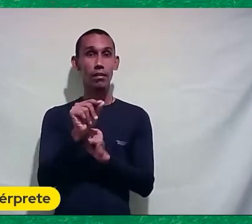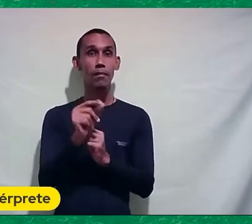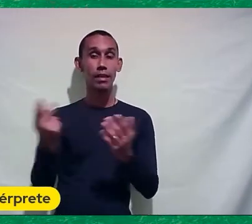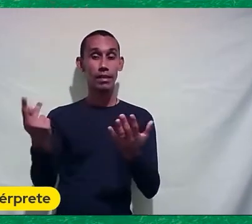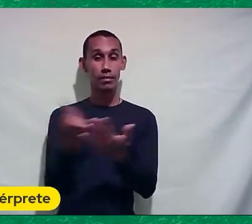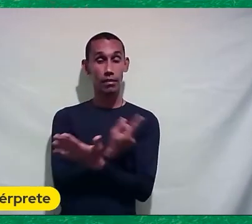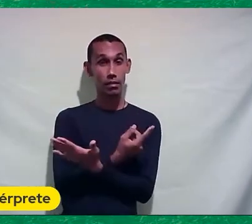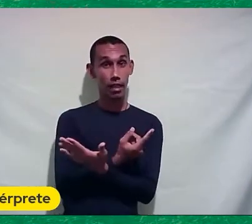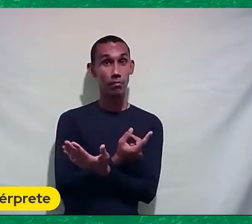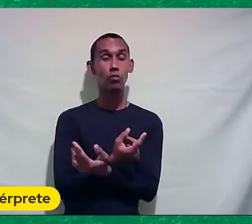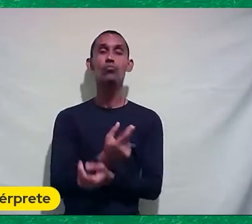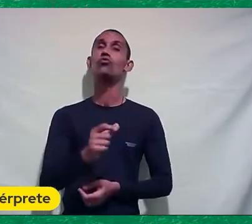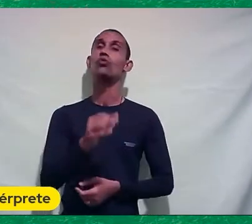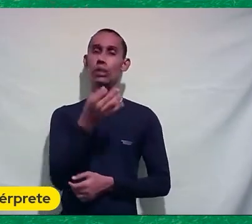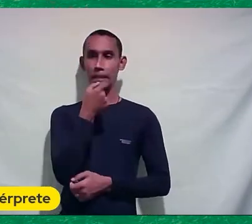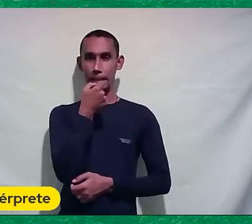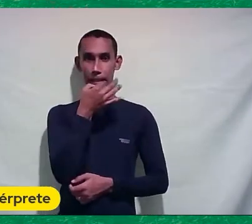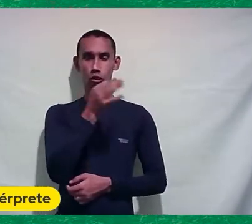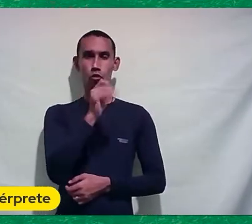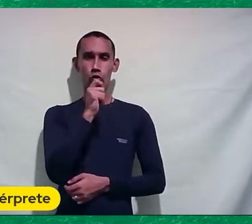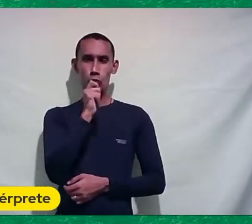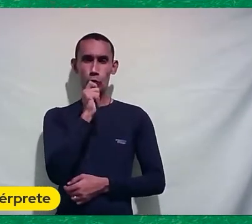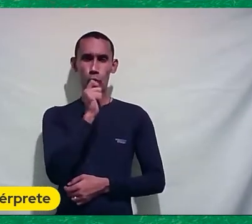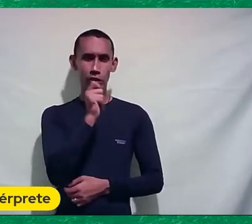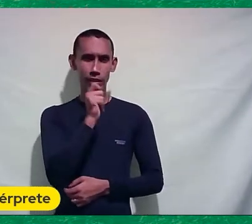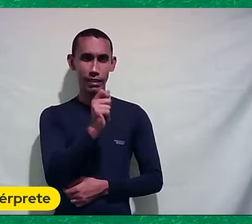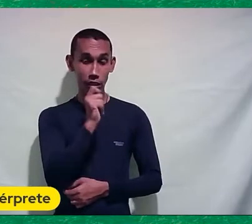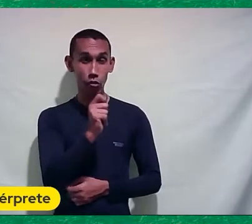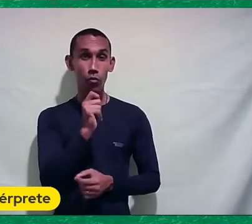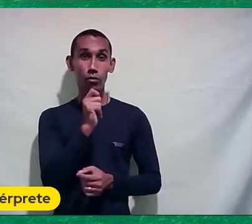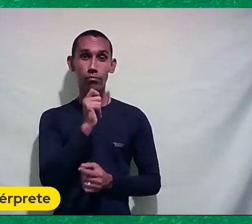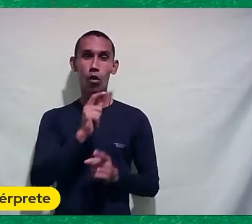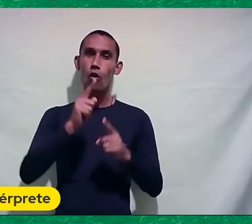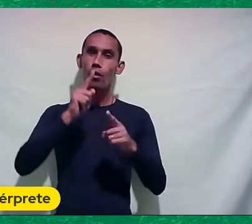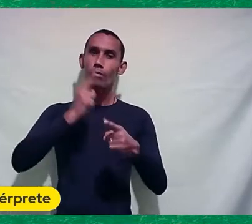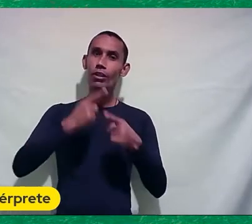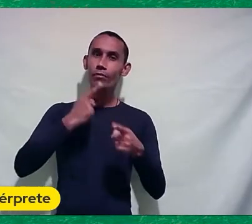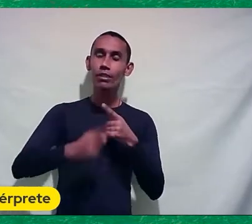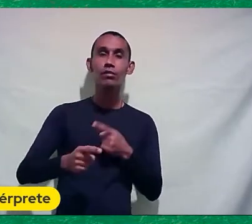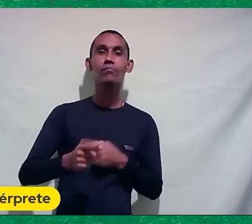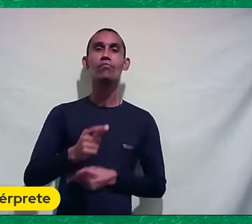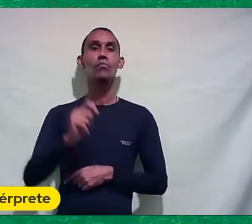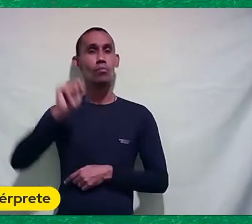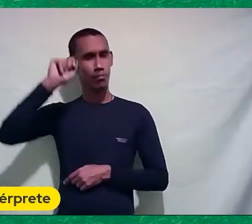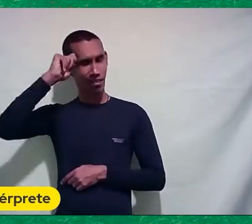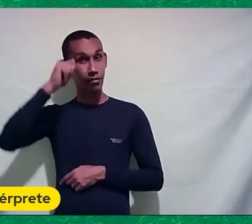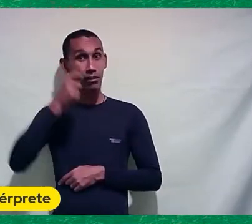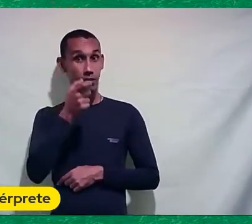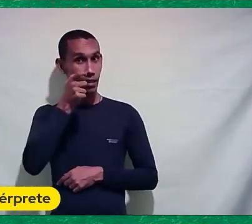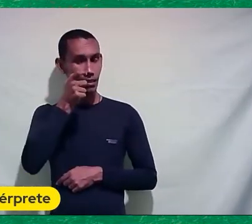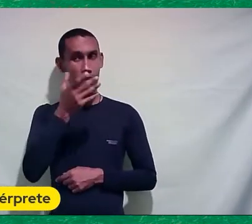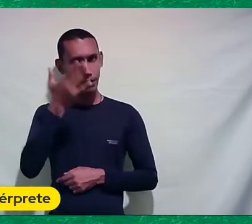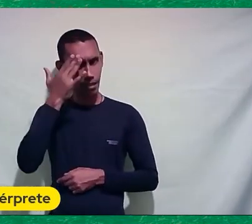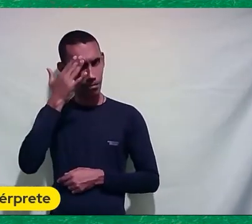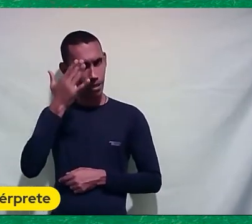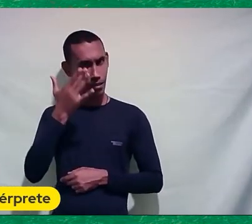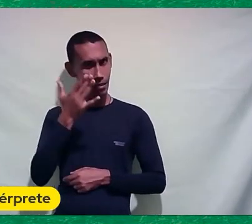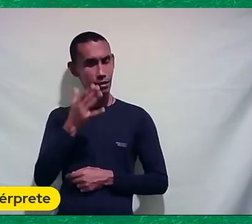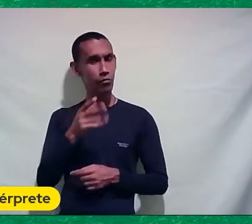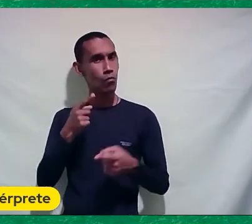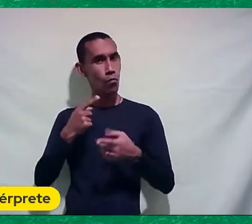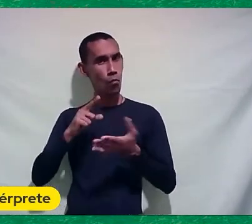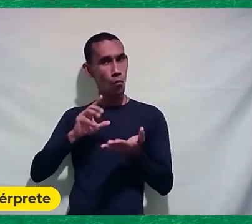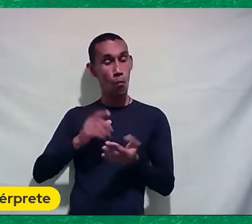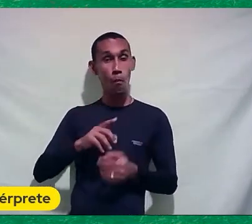Pelo juiz Proibidas Pelo juiz O único vestido De negro Olha que interessante Nessa tensão